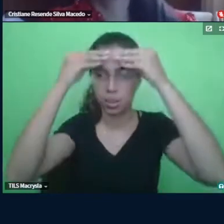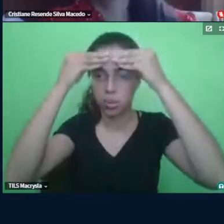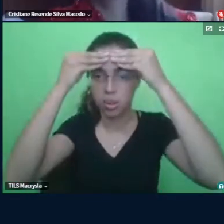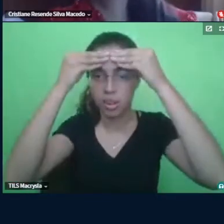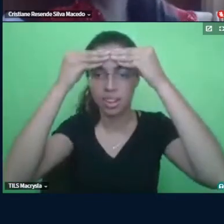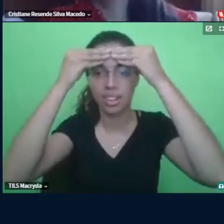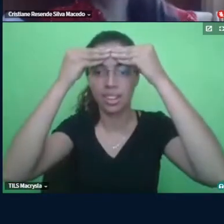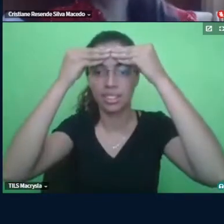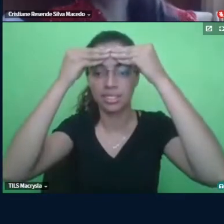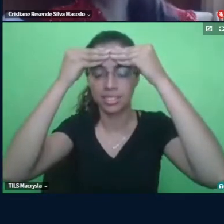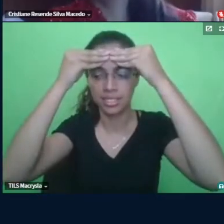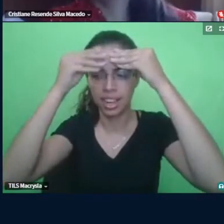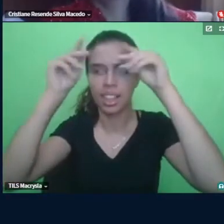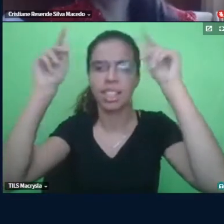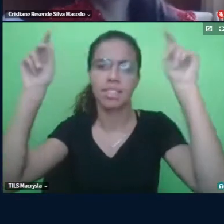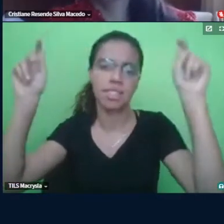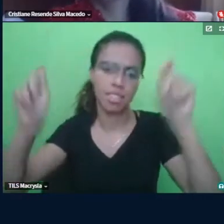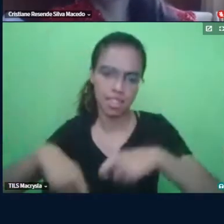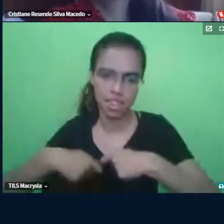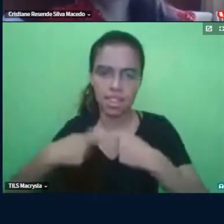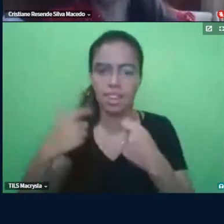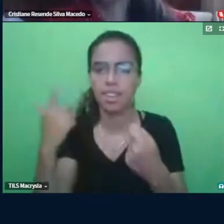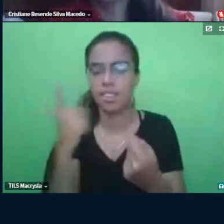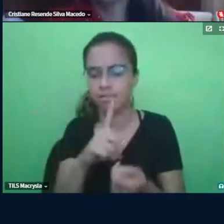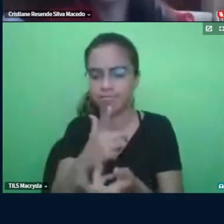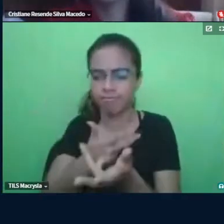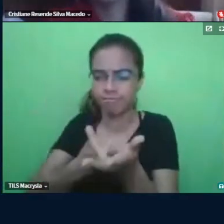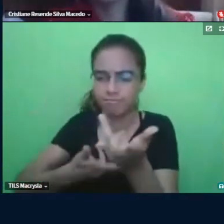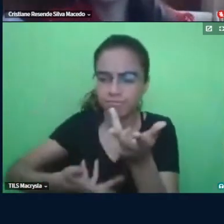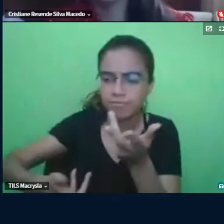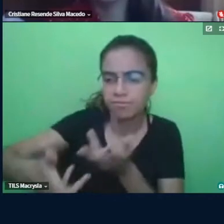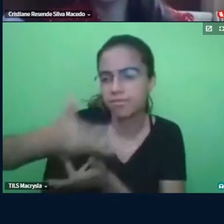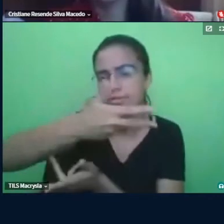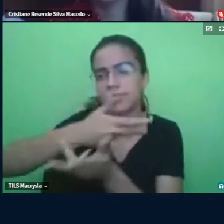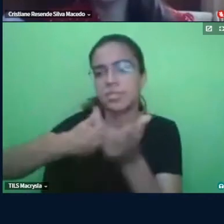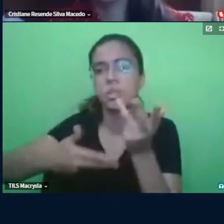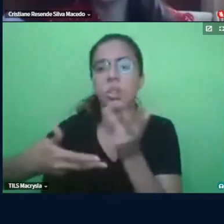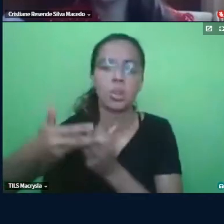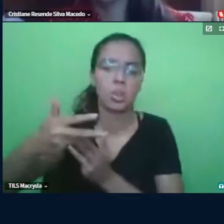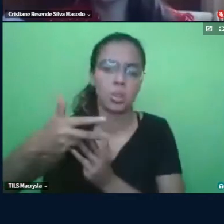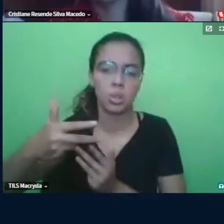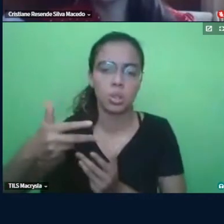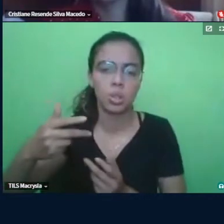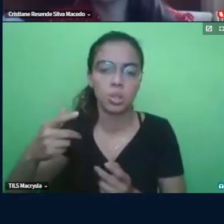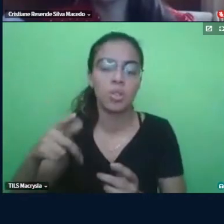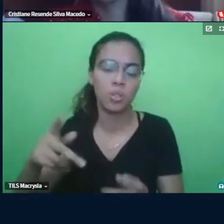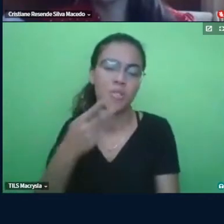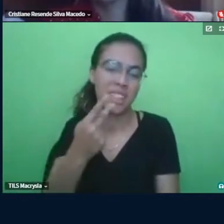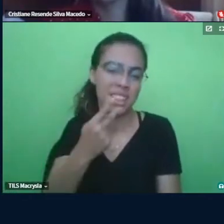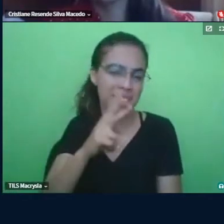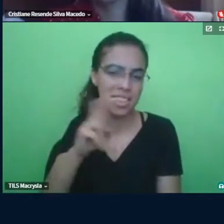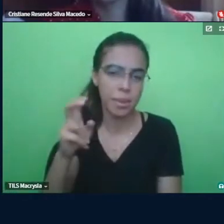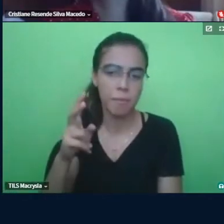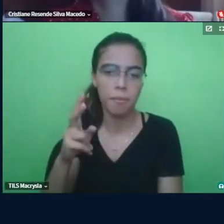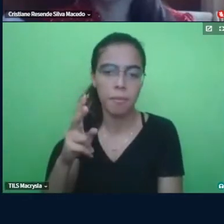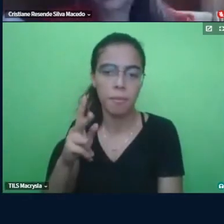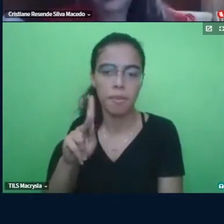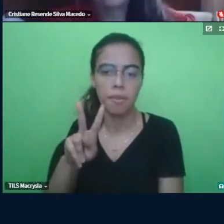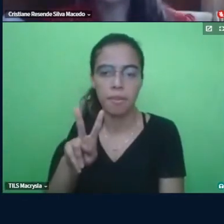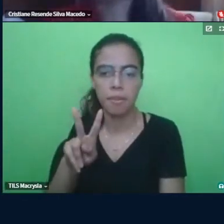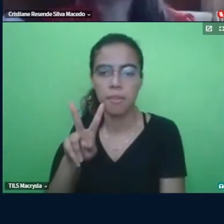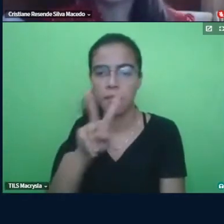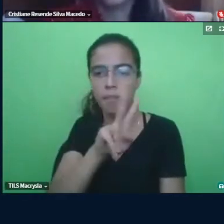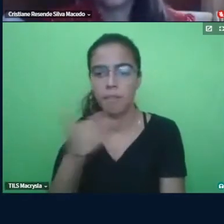ele tem possibilidades de desenvolver, ele tem um potencial, assim, que a gente está em linha com bigotes, que aqui também, ele tem um potencial para